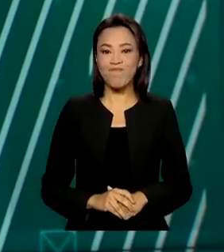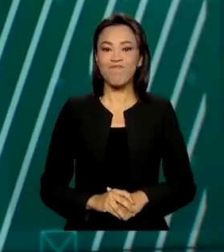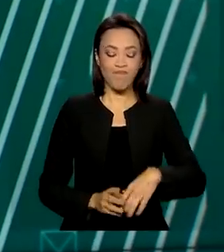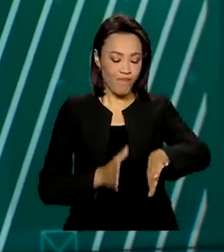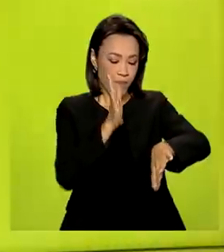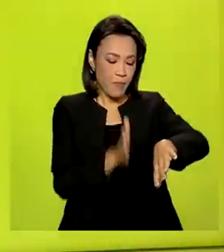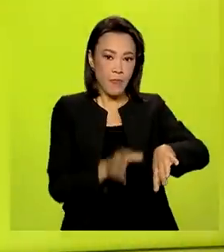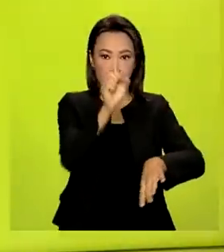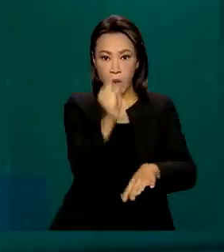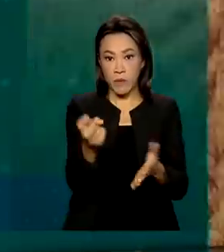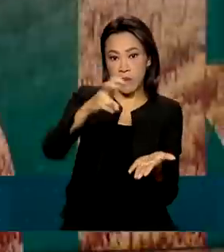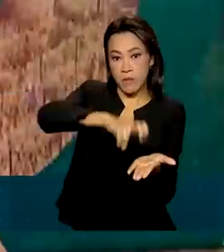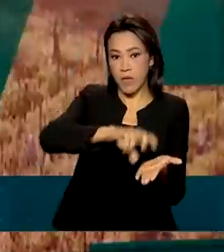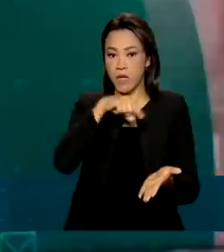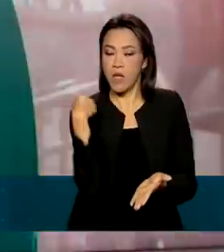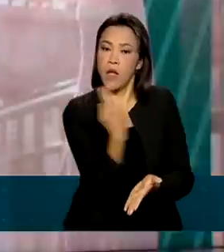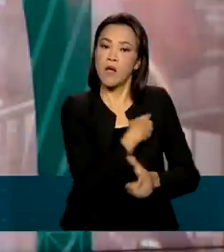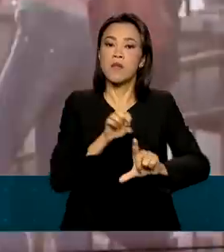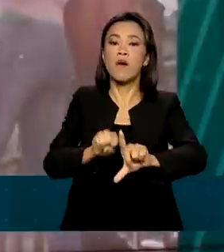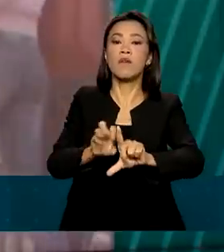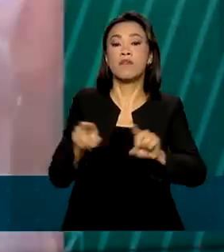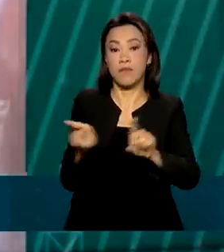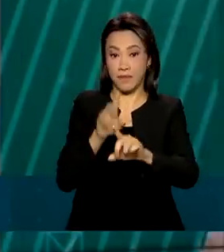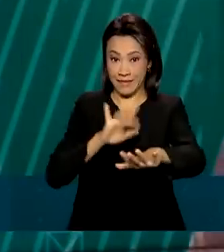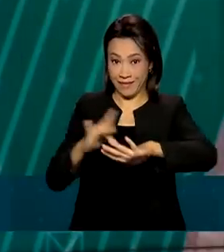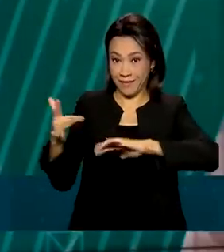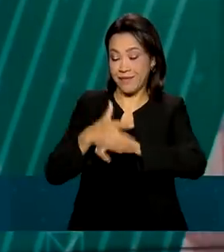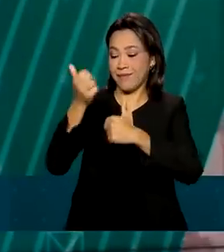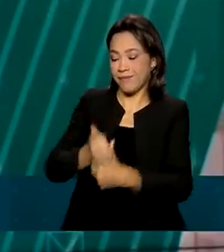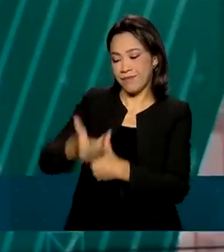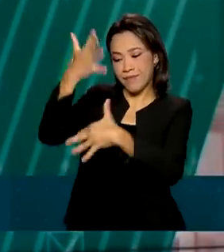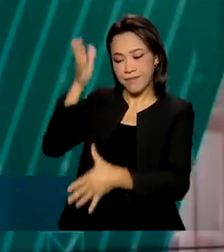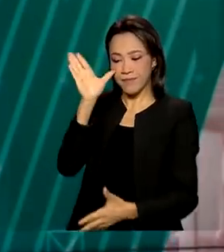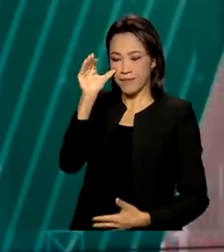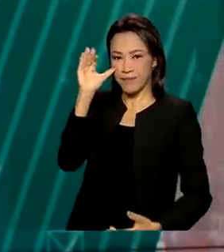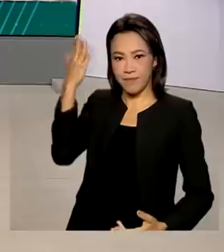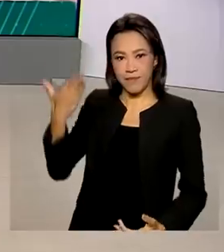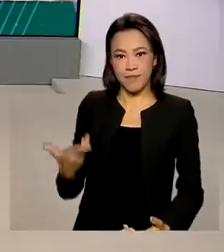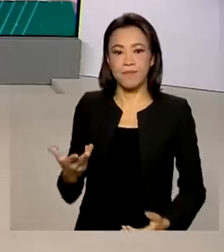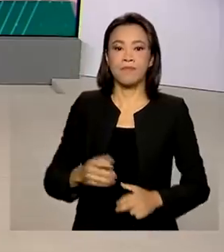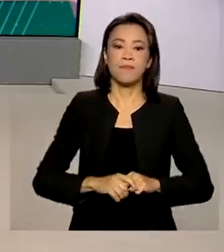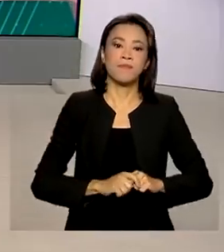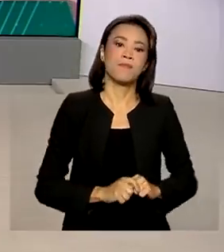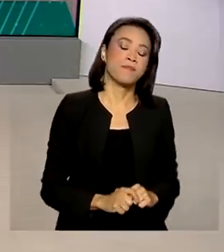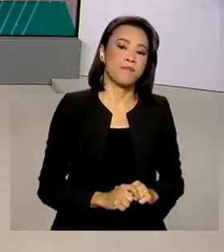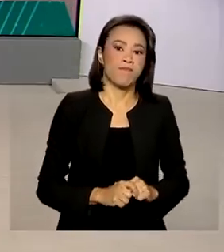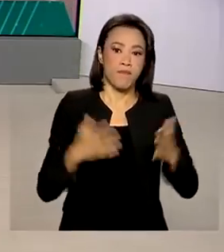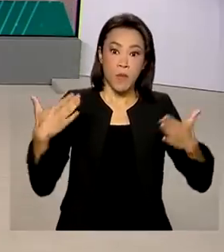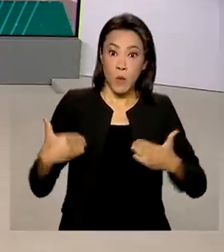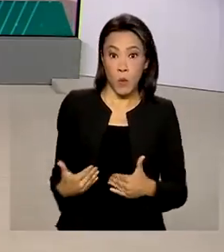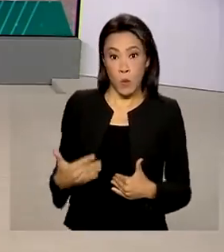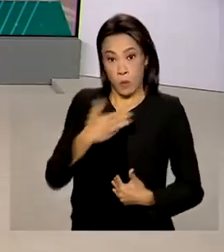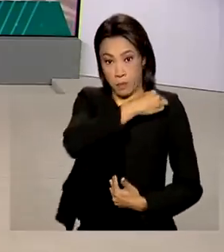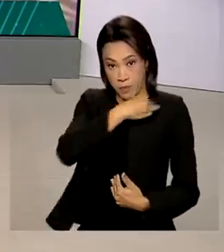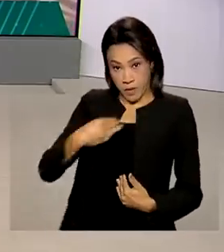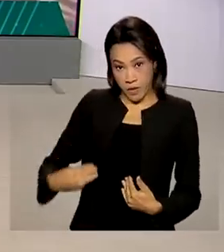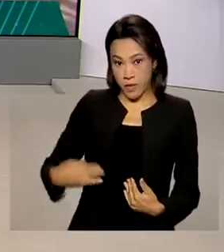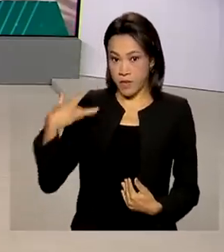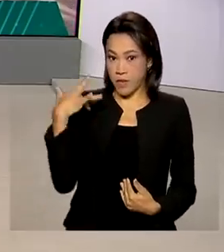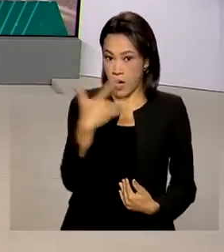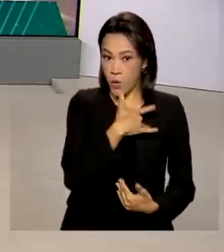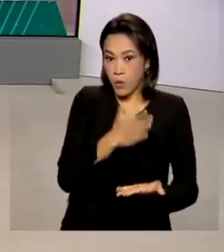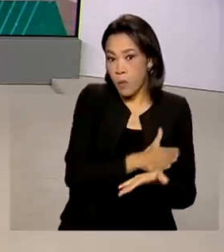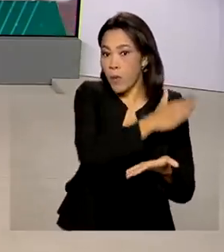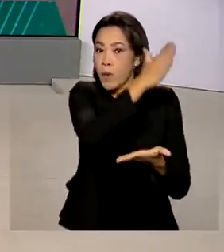São 8 horas da manhã, estamos ao vivo também pelas redes sociais. O ministro da Saúde prorrogou a